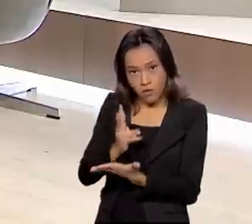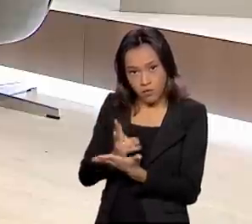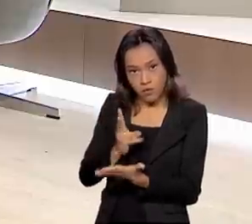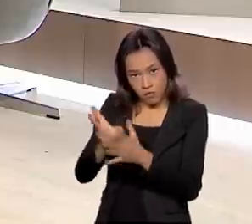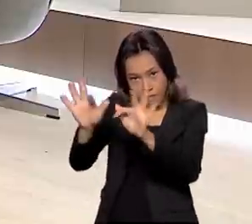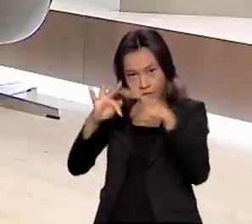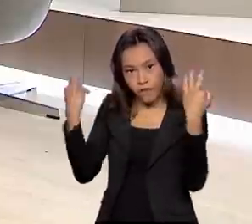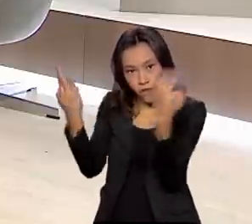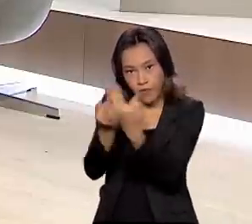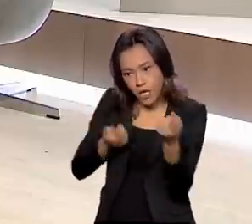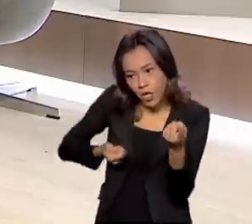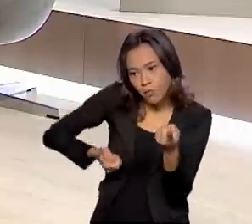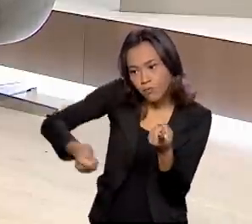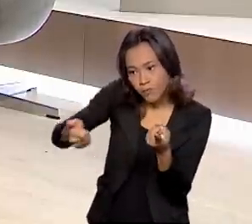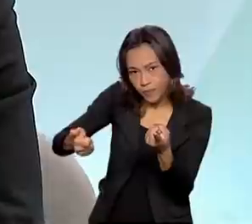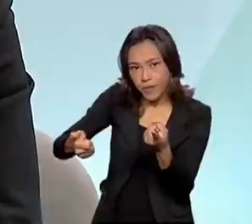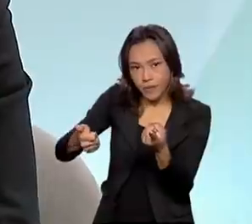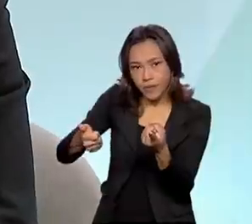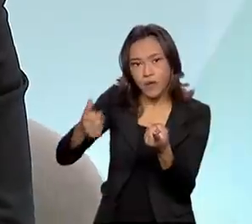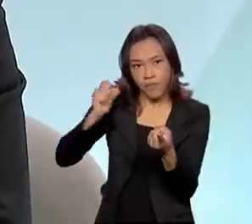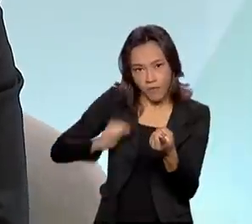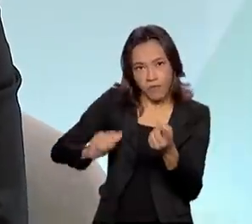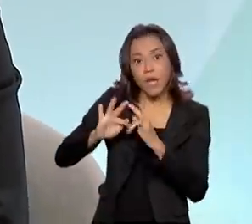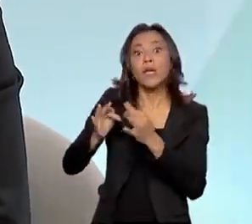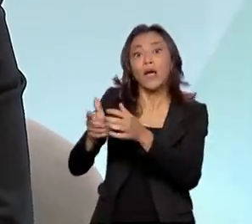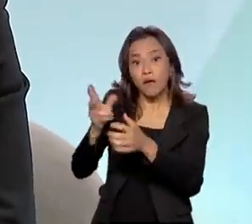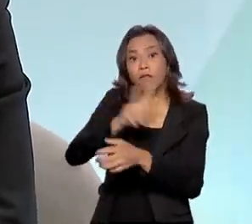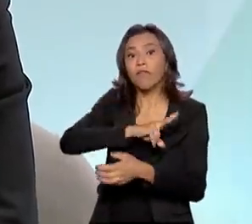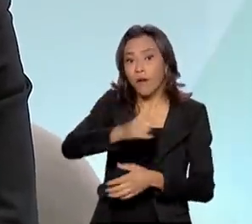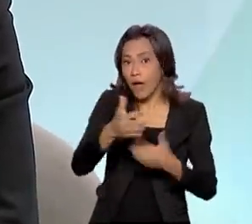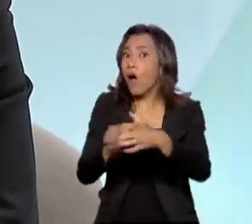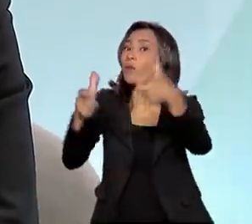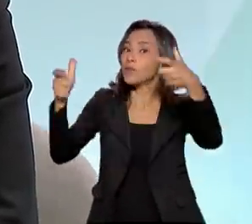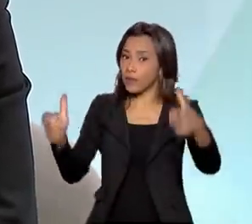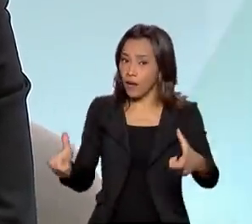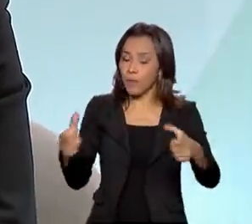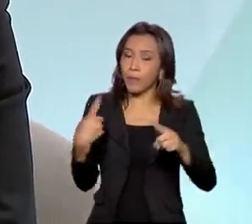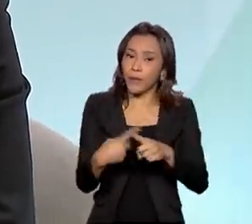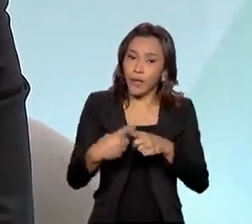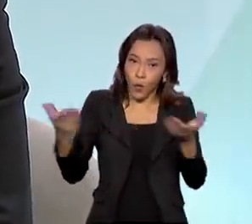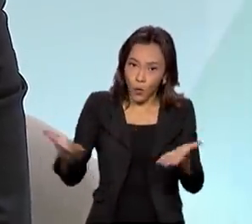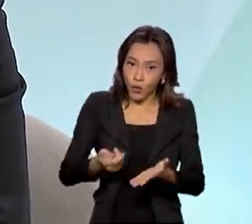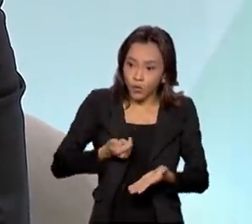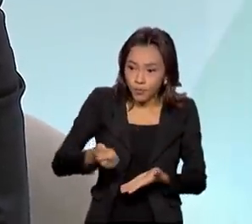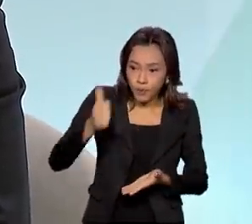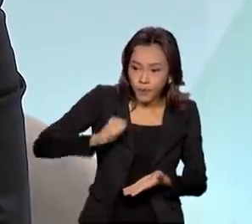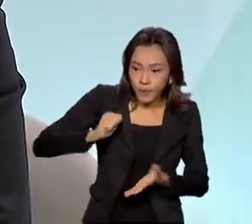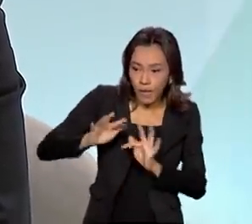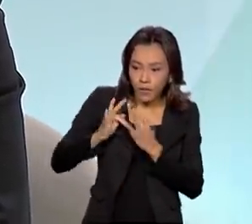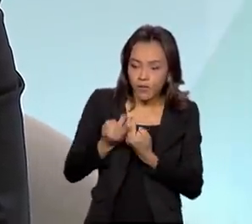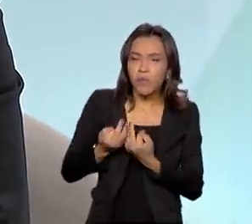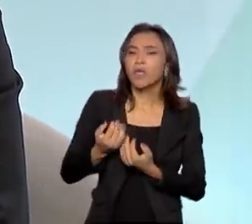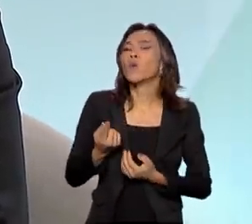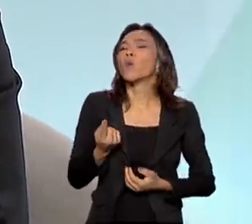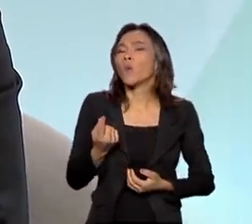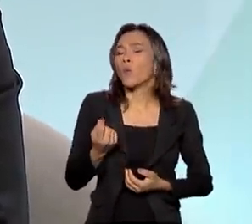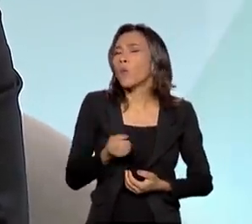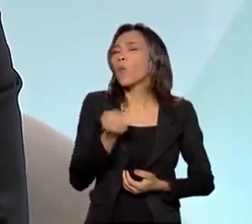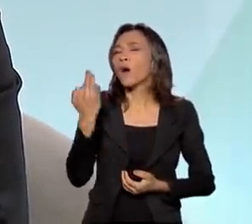beneficiadas pelo Bolsa Família hoje? Irá ampliar um pouco, porque atualmente o Bolsa Família beneficia cerca de R